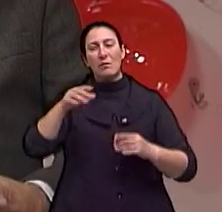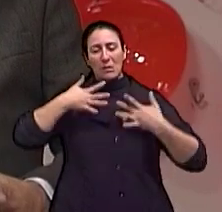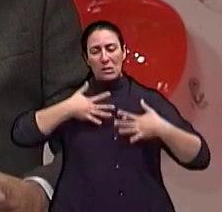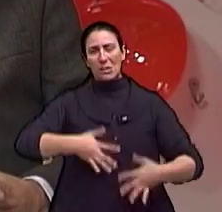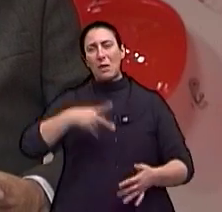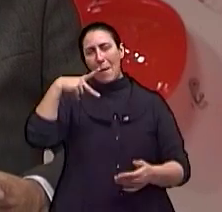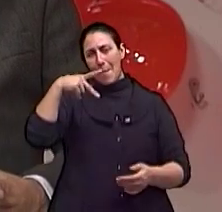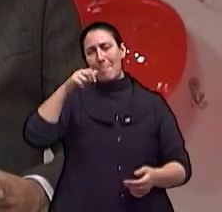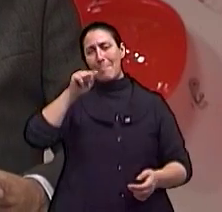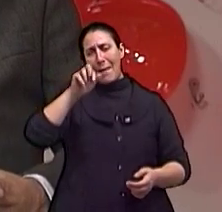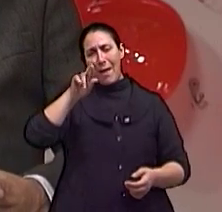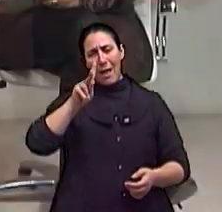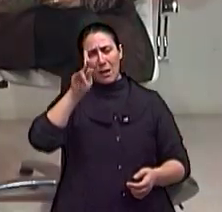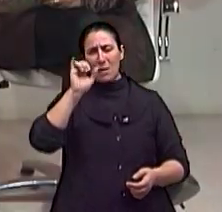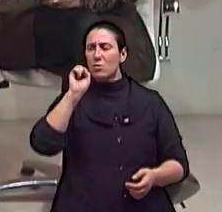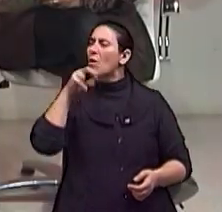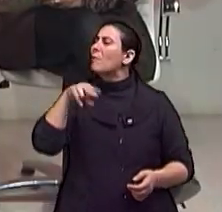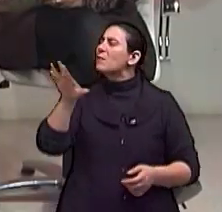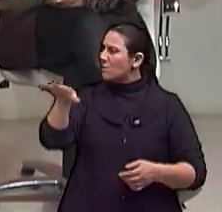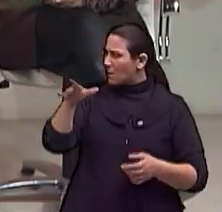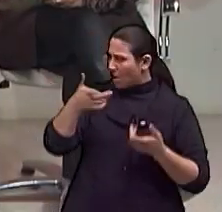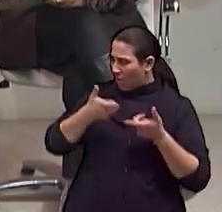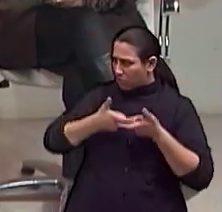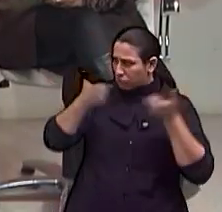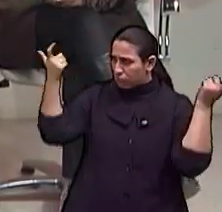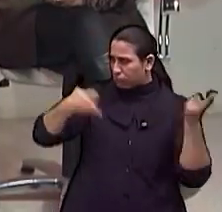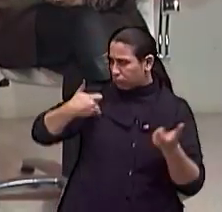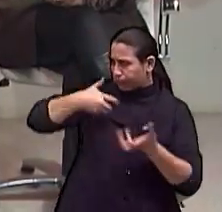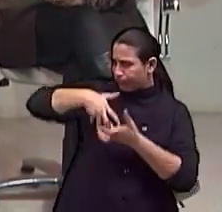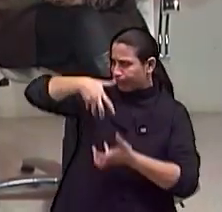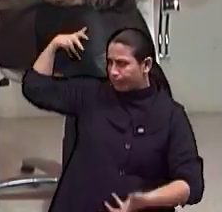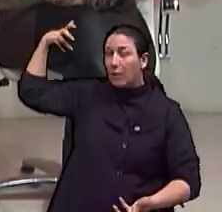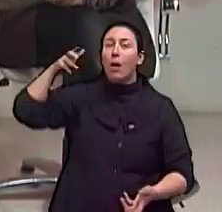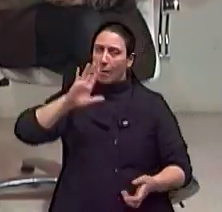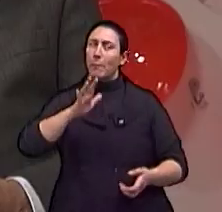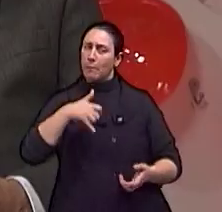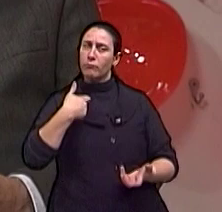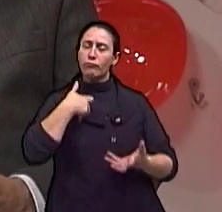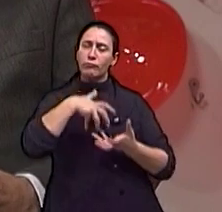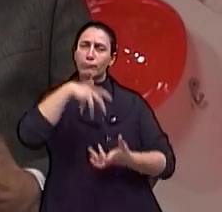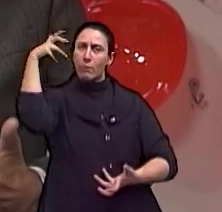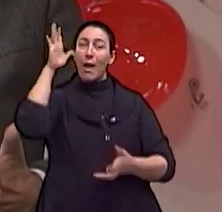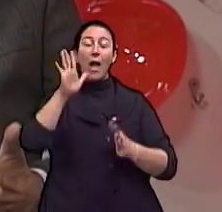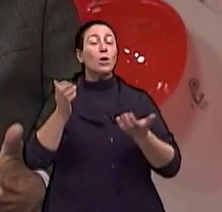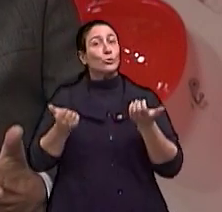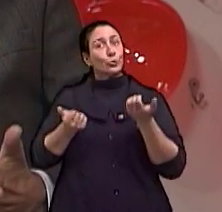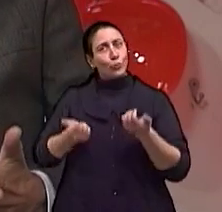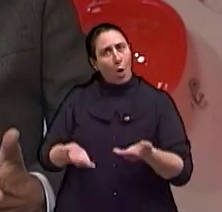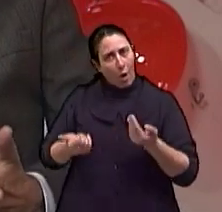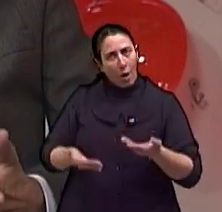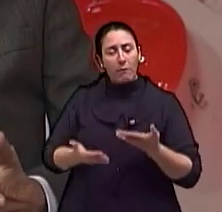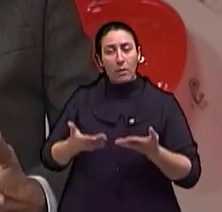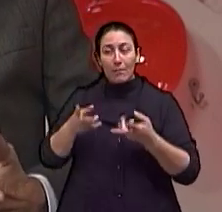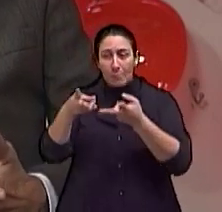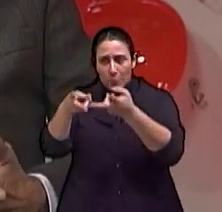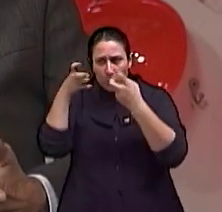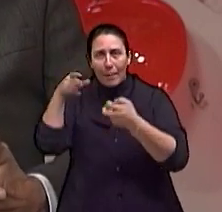ser operado. E são pessoas mais velhas que têm Parkinson ou pessoas... Não, são normalmente pessoas mais velhas, né? Quanto mais jovem o paciente,